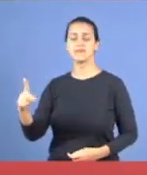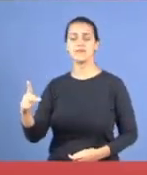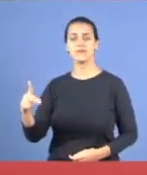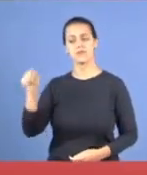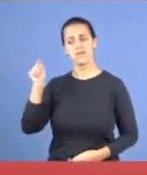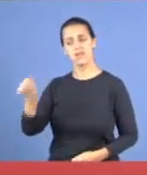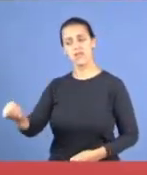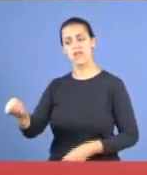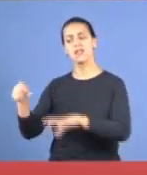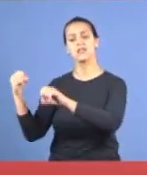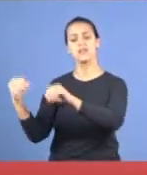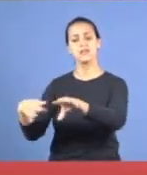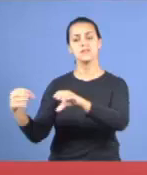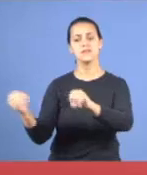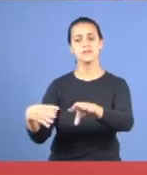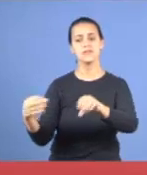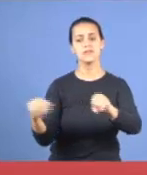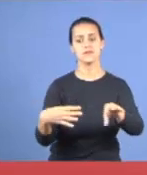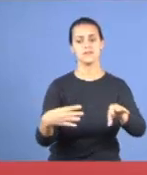que ele,